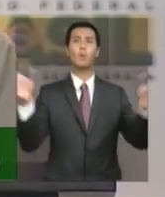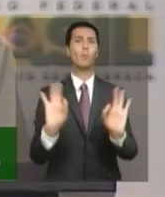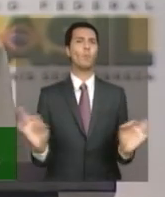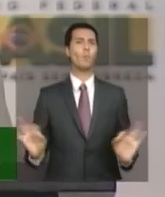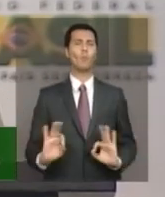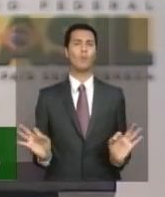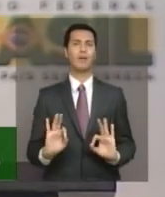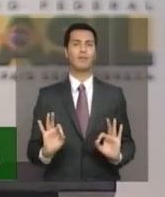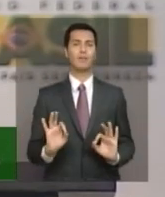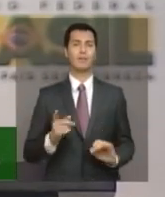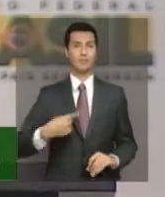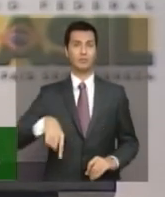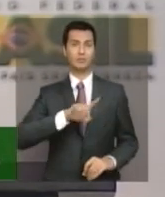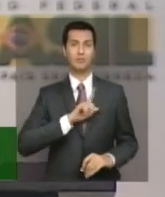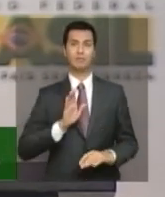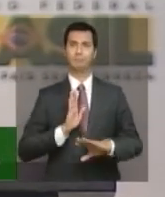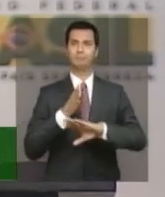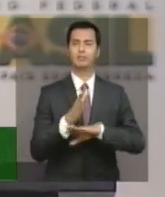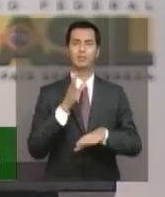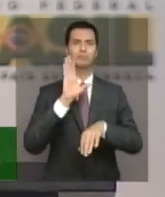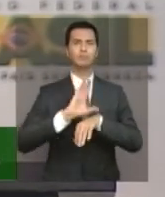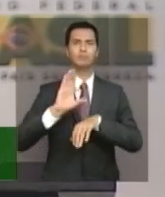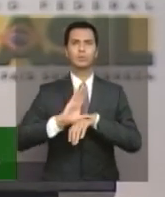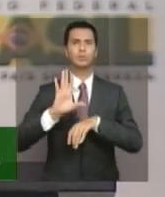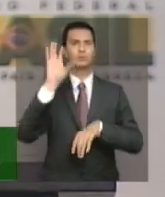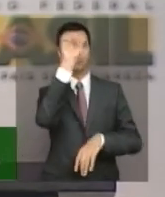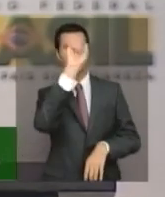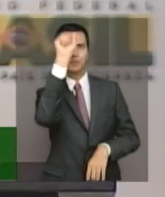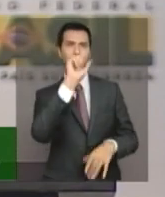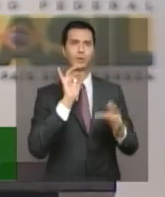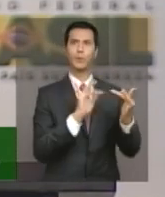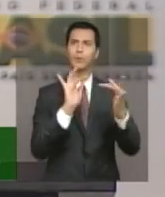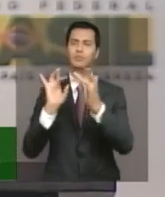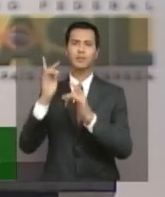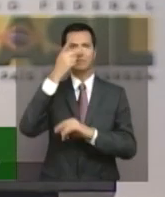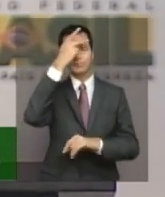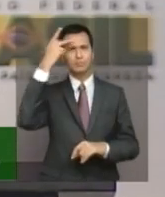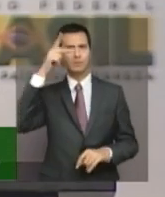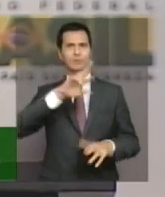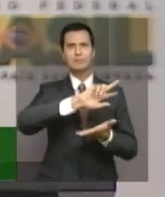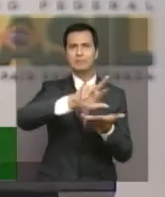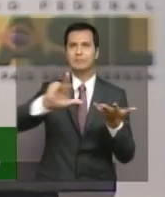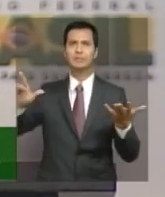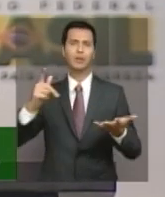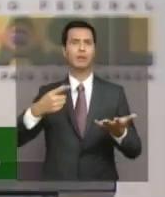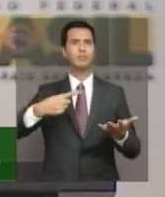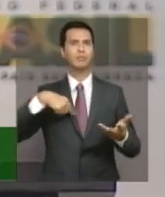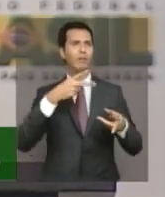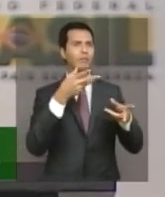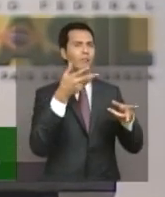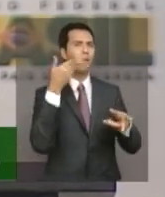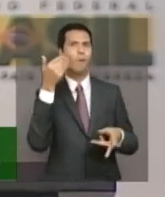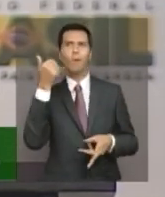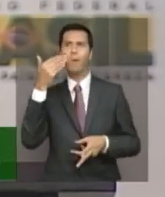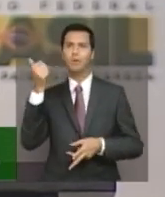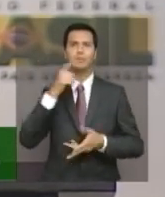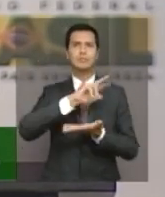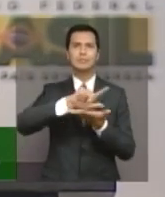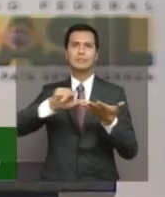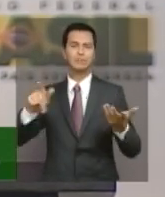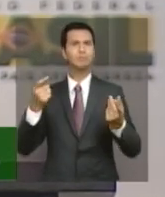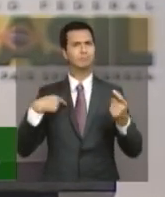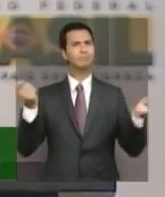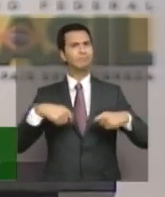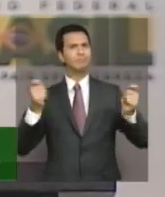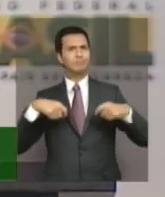assessoria, em conhecimento com outras pessoas, em contato com outras pessoas diferentes, nós conhecemos vários campos que dá